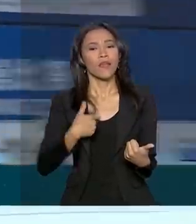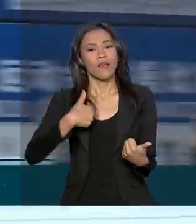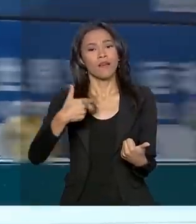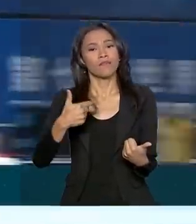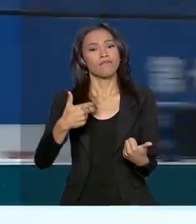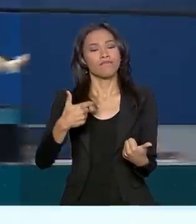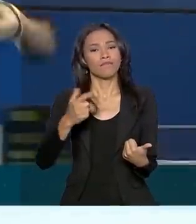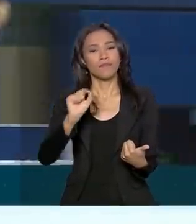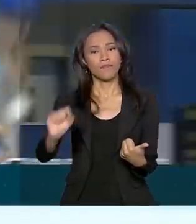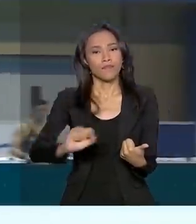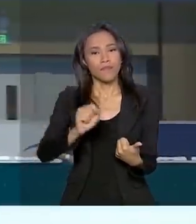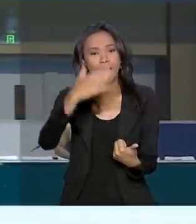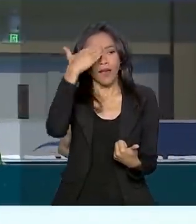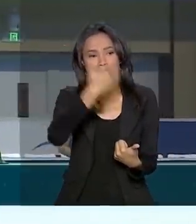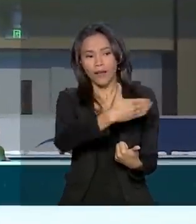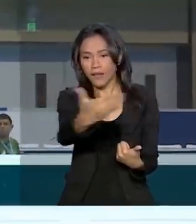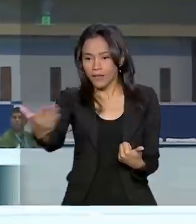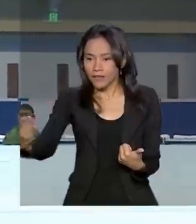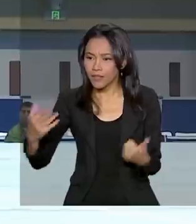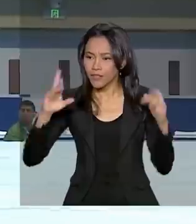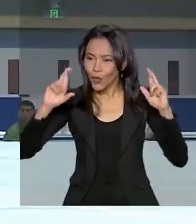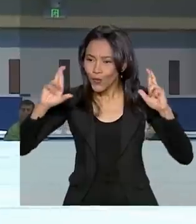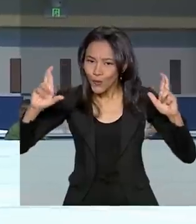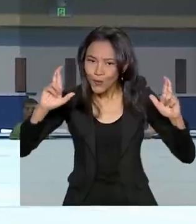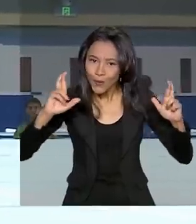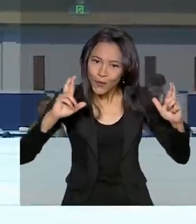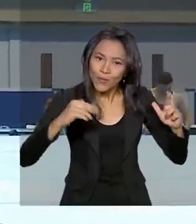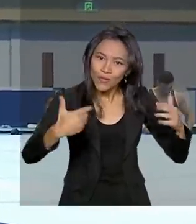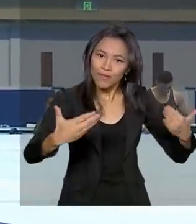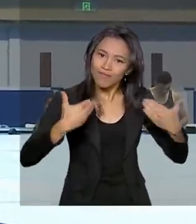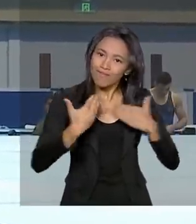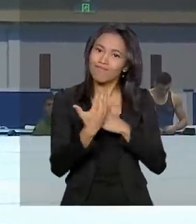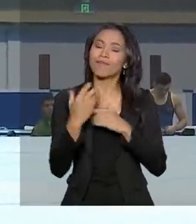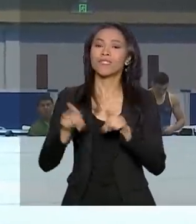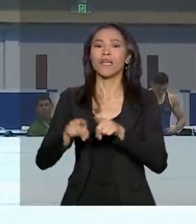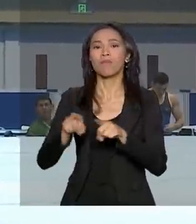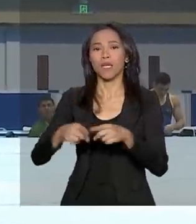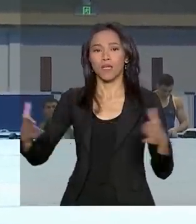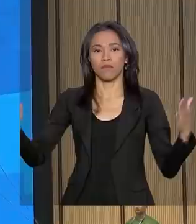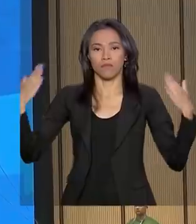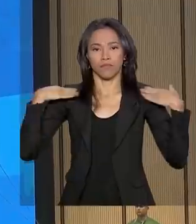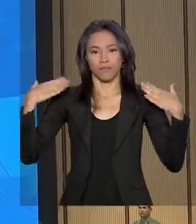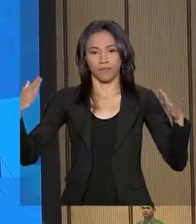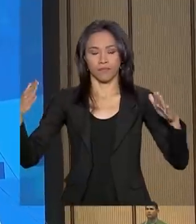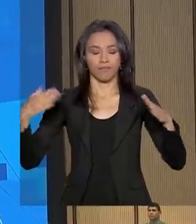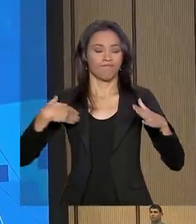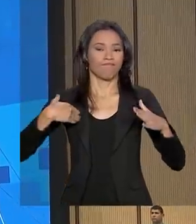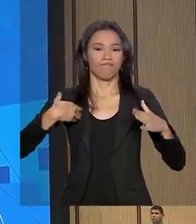Agradecer a torcida de todo mundo, agradecer a Força Aérea, as Forças Armadas.